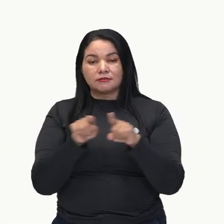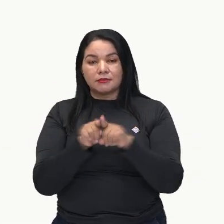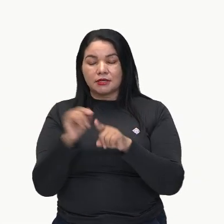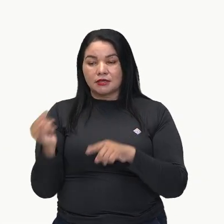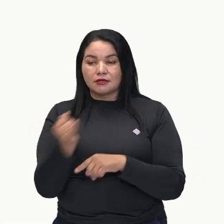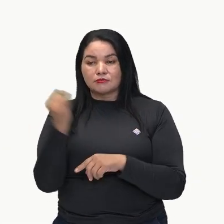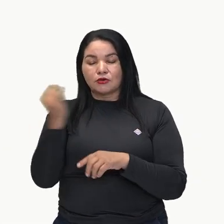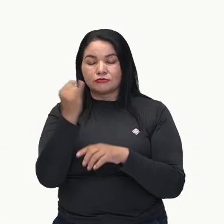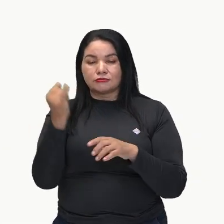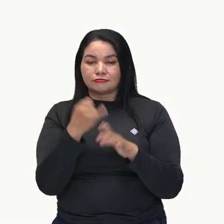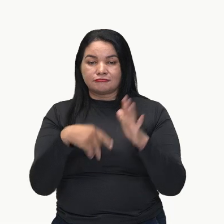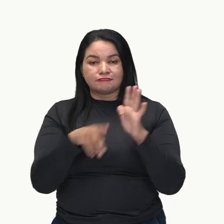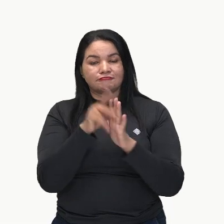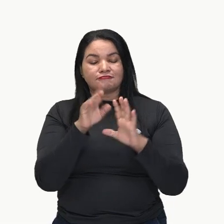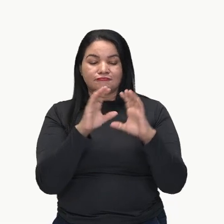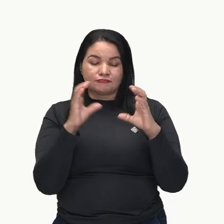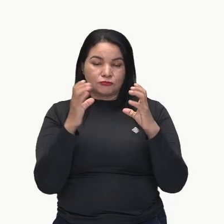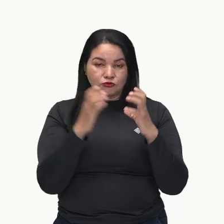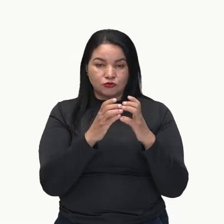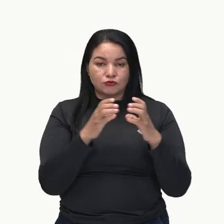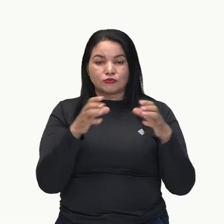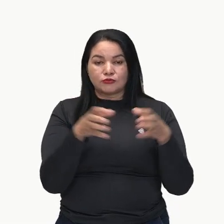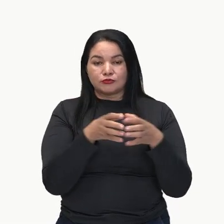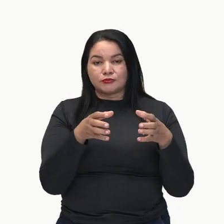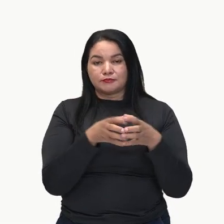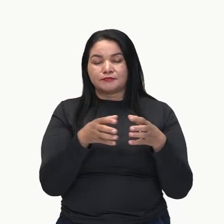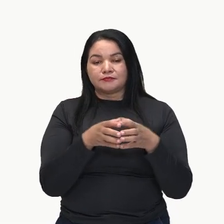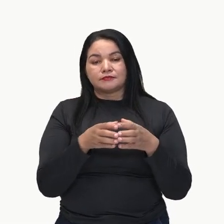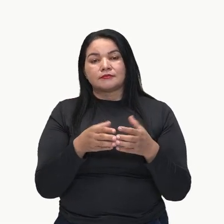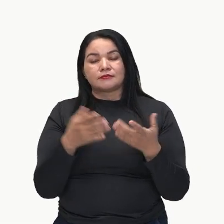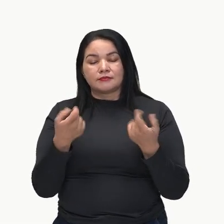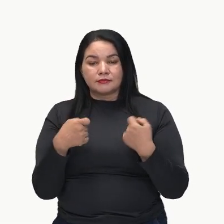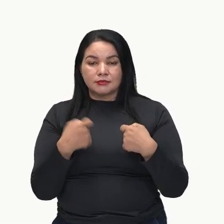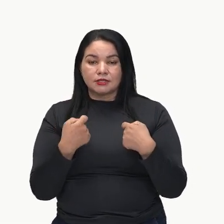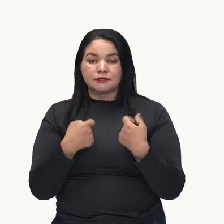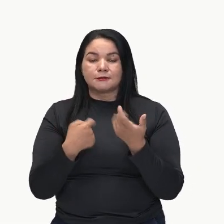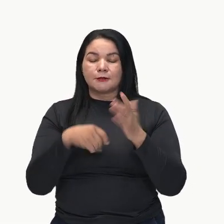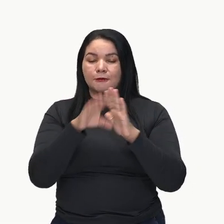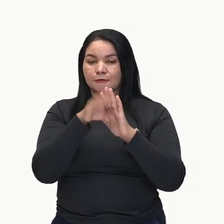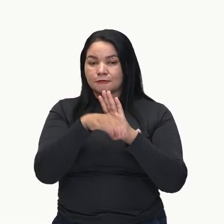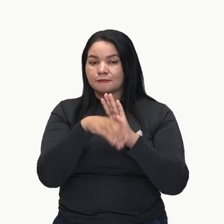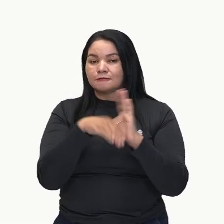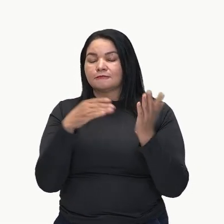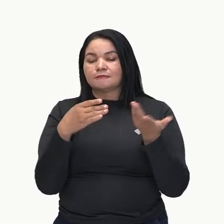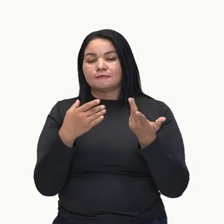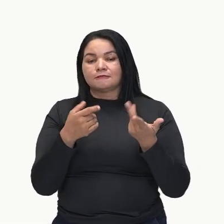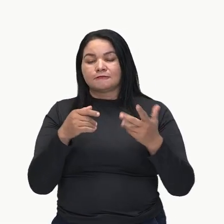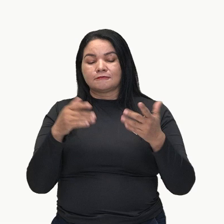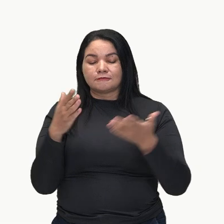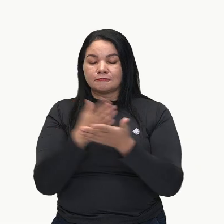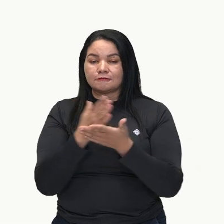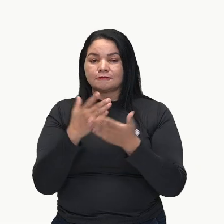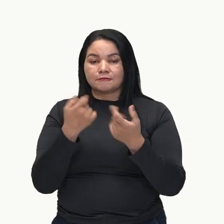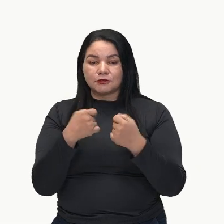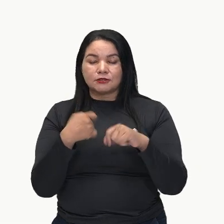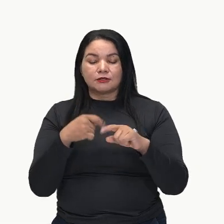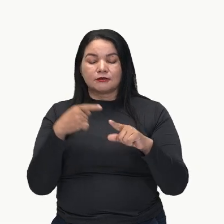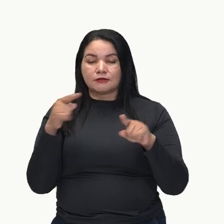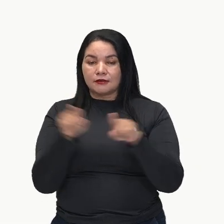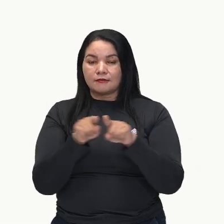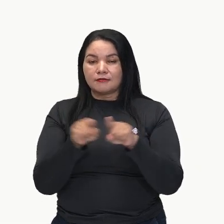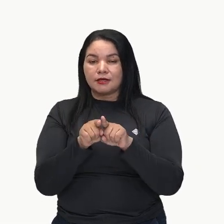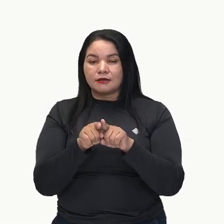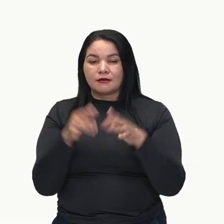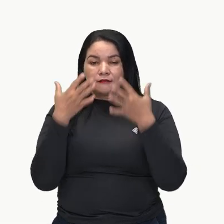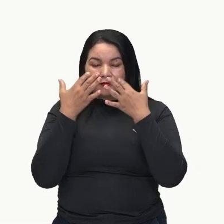introdução, é evidenciado, é contextualizado exatamente o tema e os problemas que